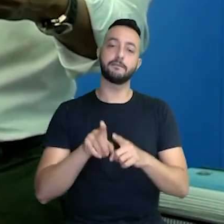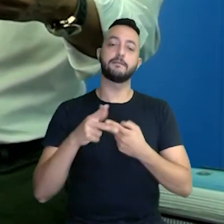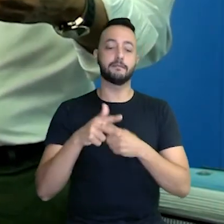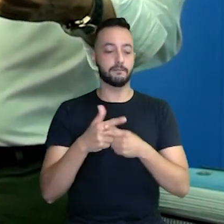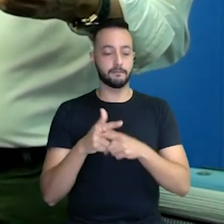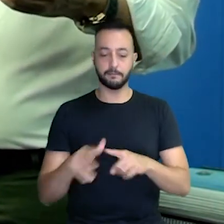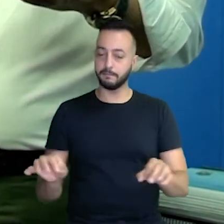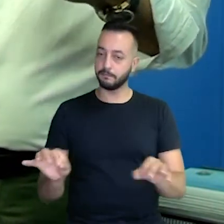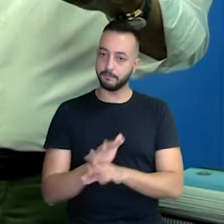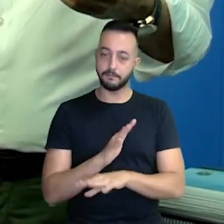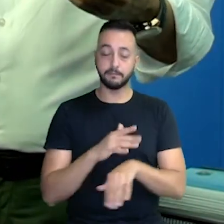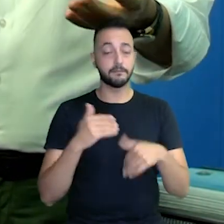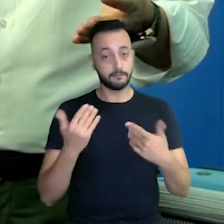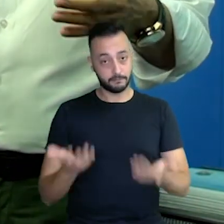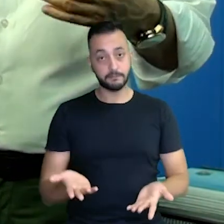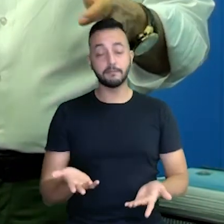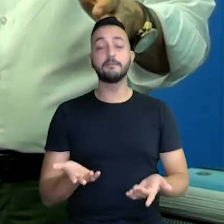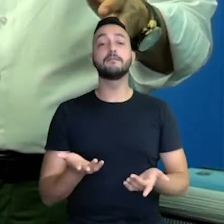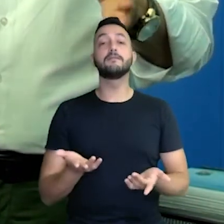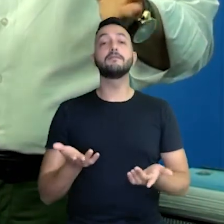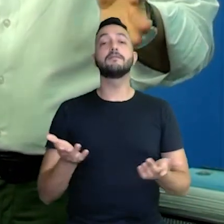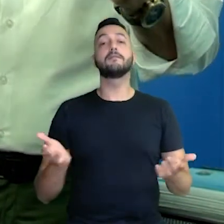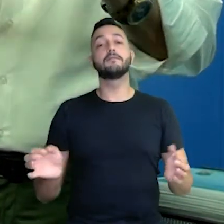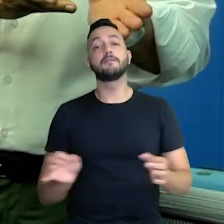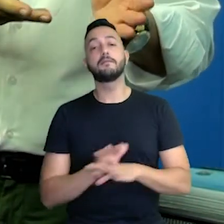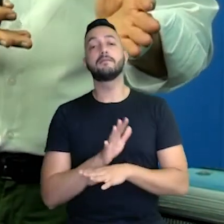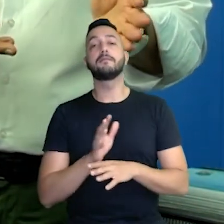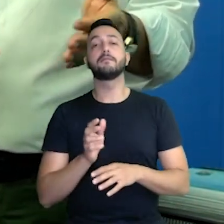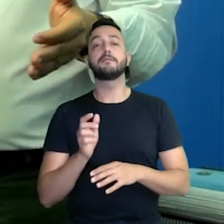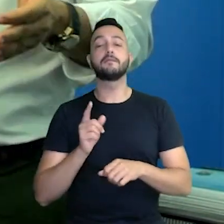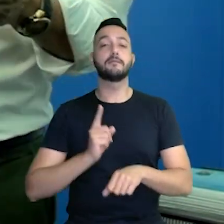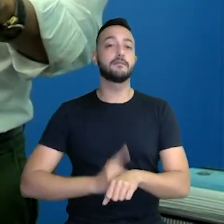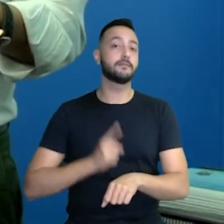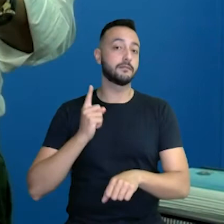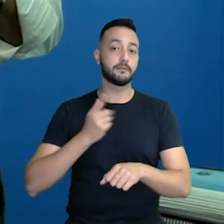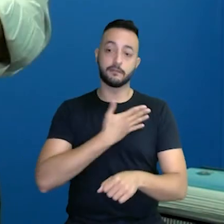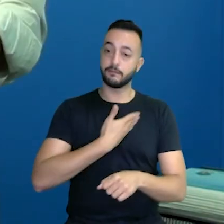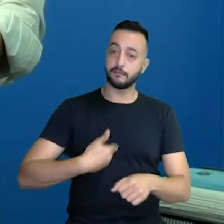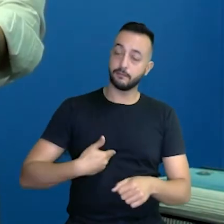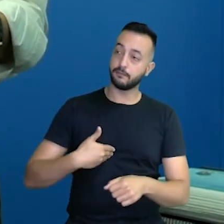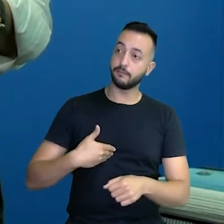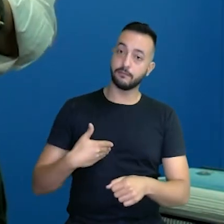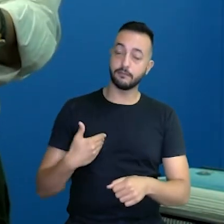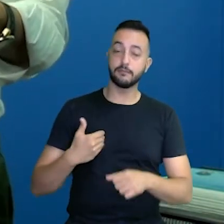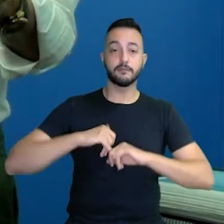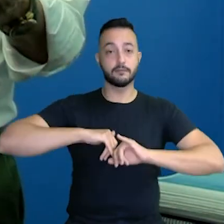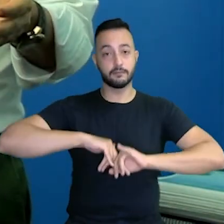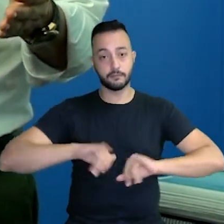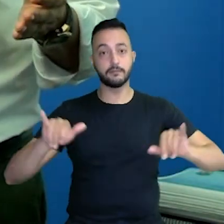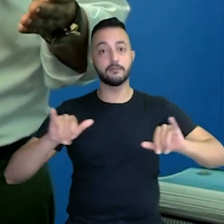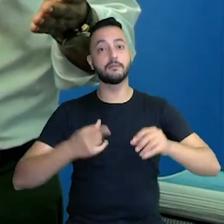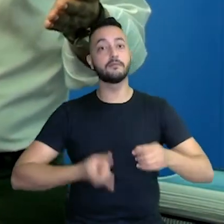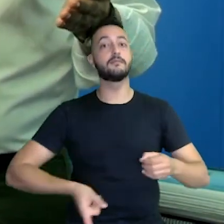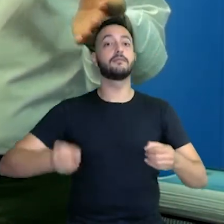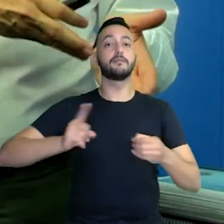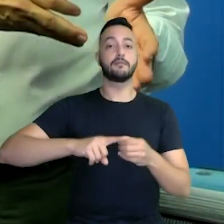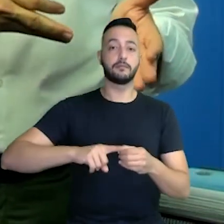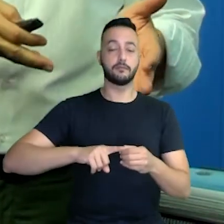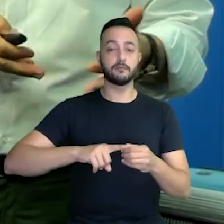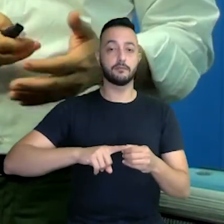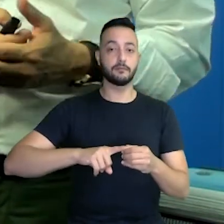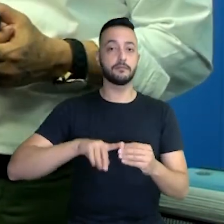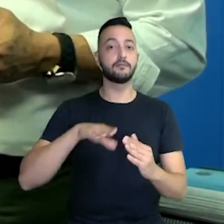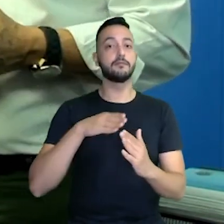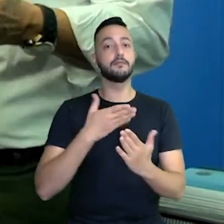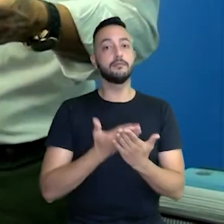revisados e aí estamos preparados para o momento que sinalizar, o governo sinalizar que nós voltaremos